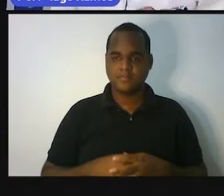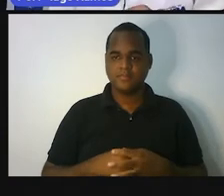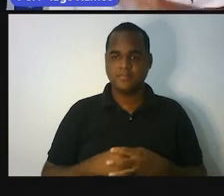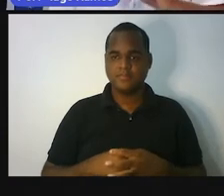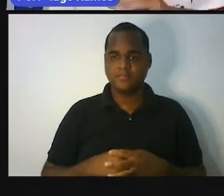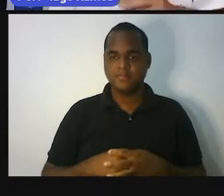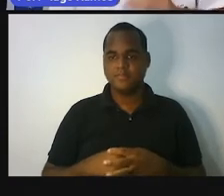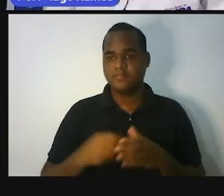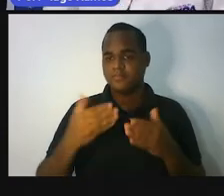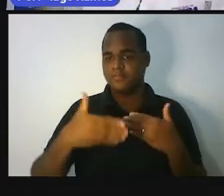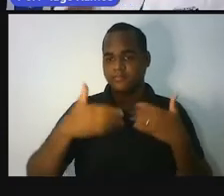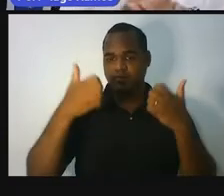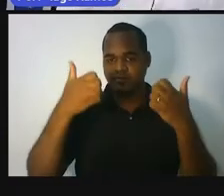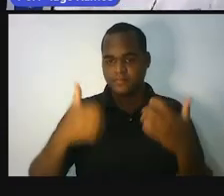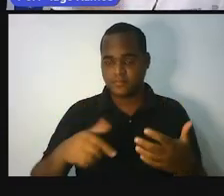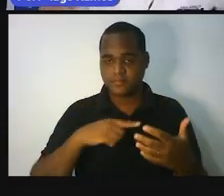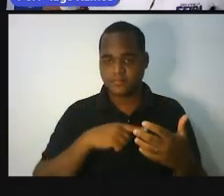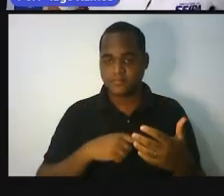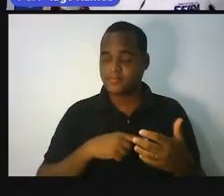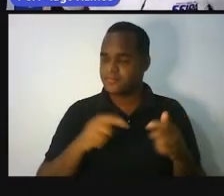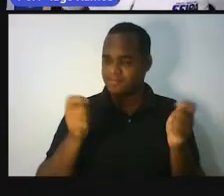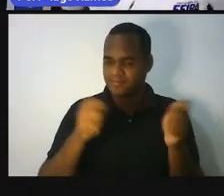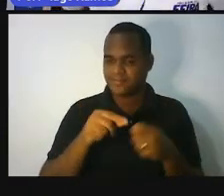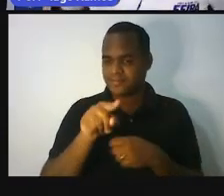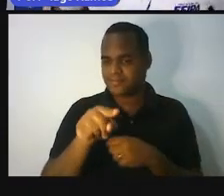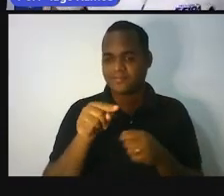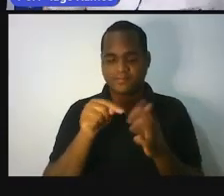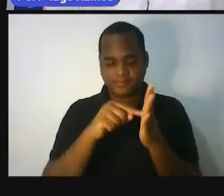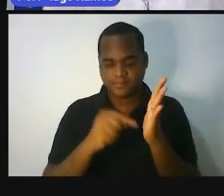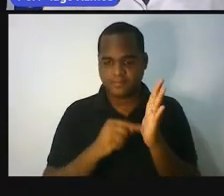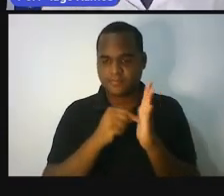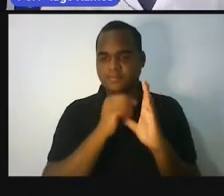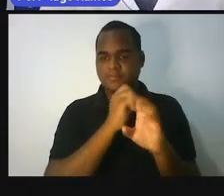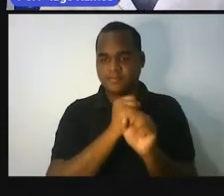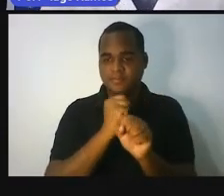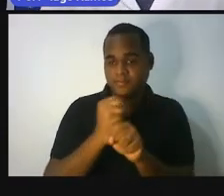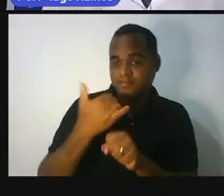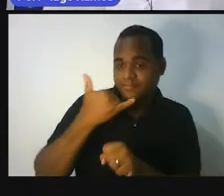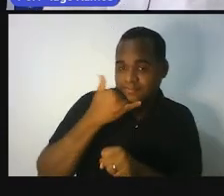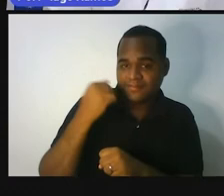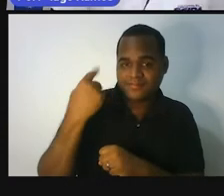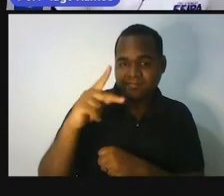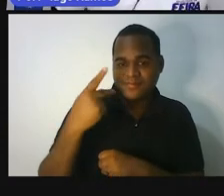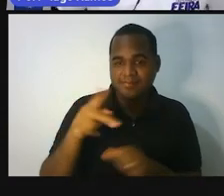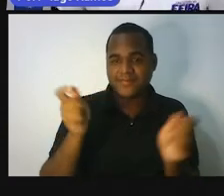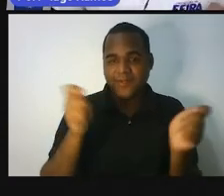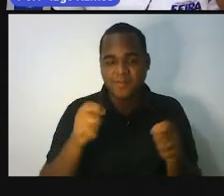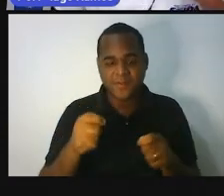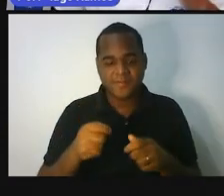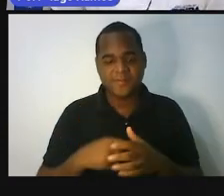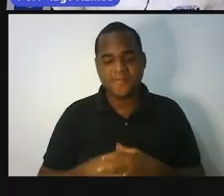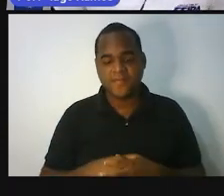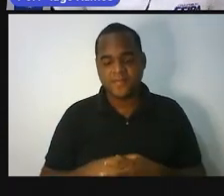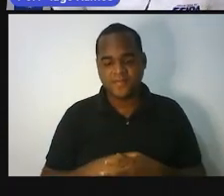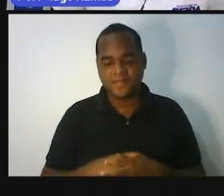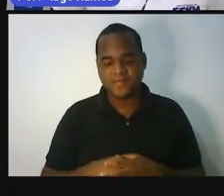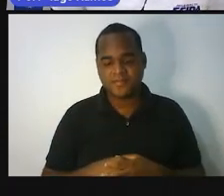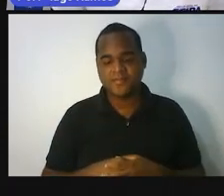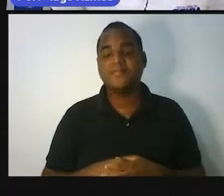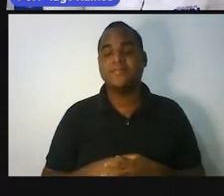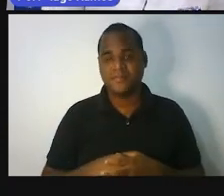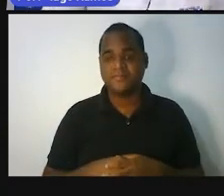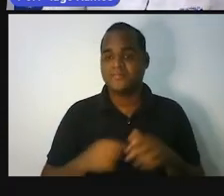passo para você, você está aí com a calculadora mesmo do seu celular fazendo para poder entender.